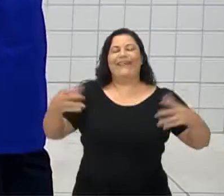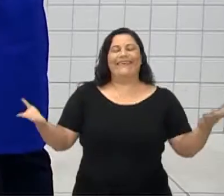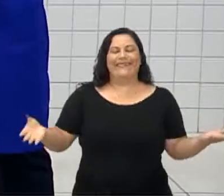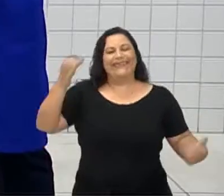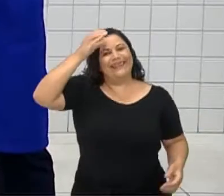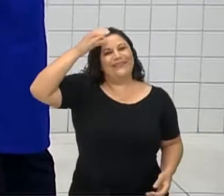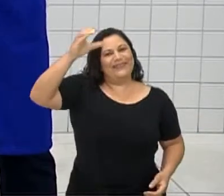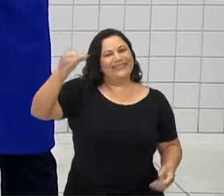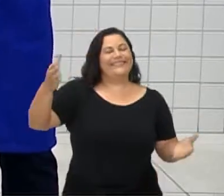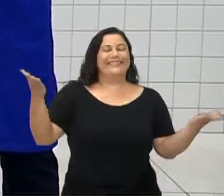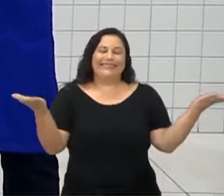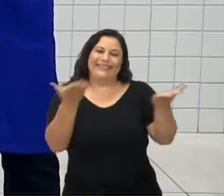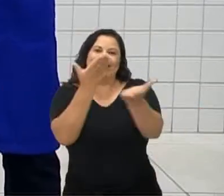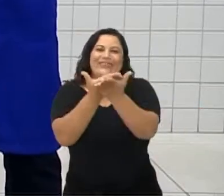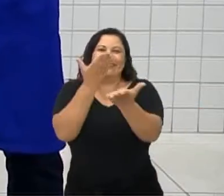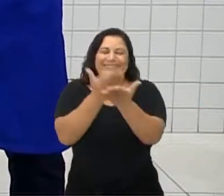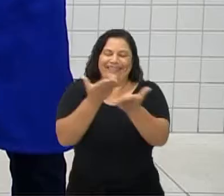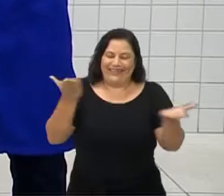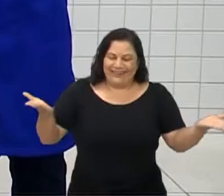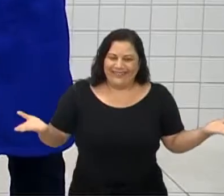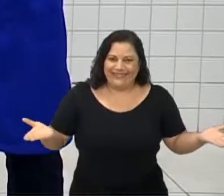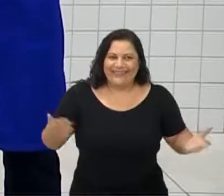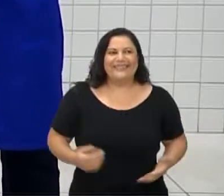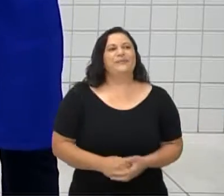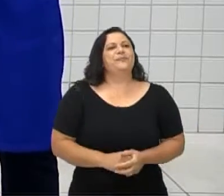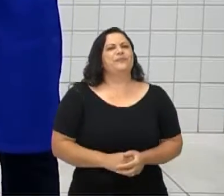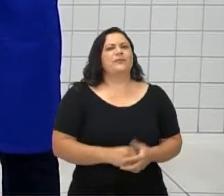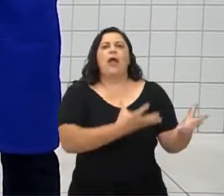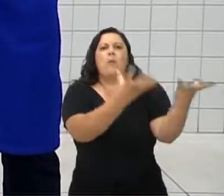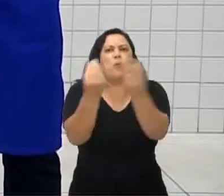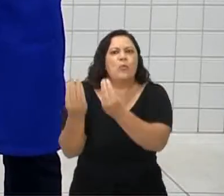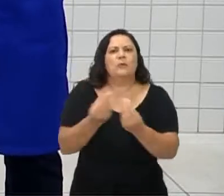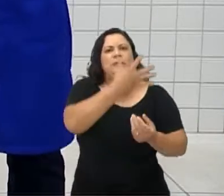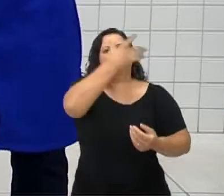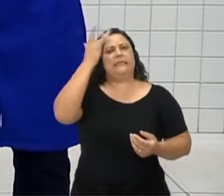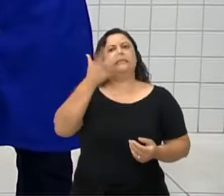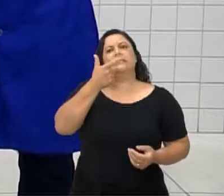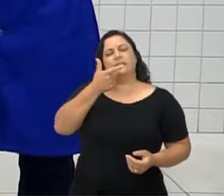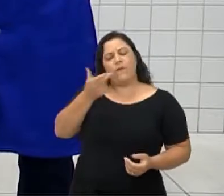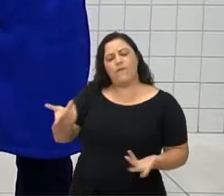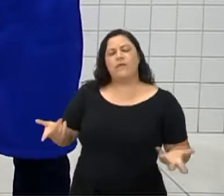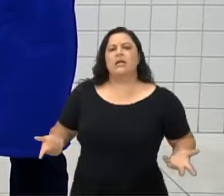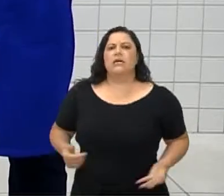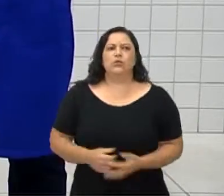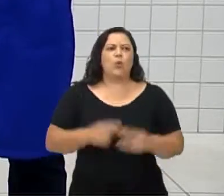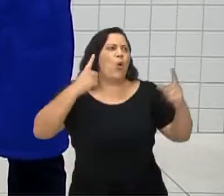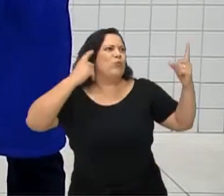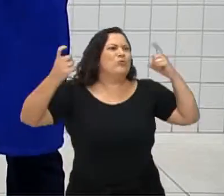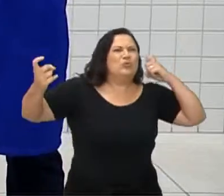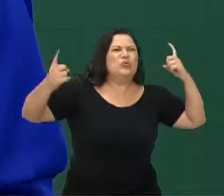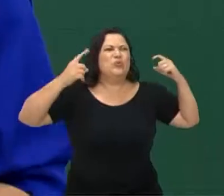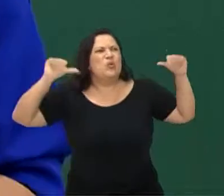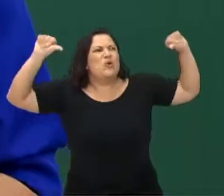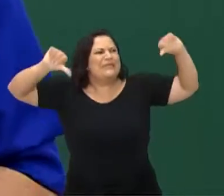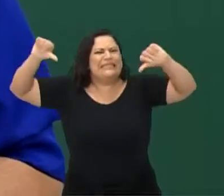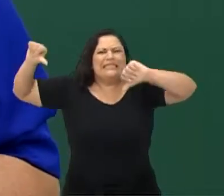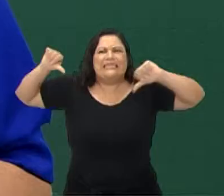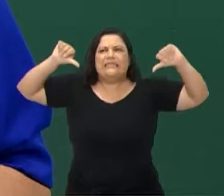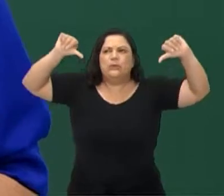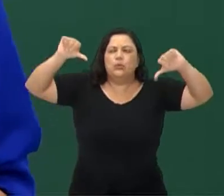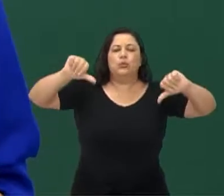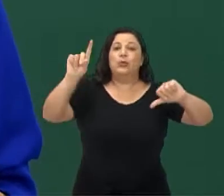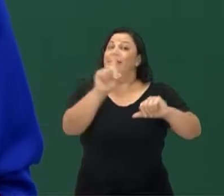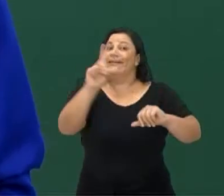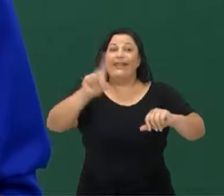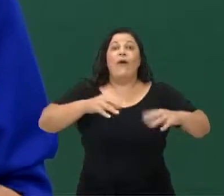Vejam só. É. Muita gente tá falando assim, aqui no chat tá colocando, o som tá meio ruim. Não é que o som tá